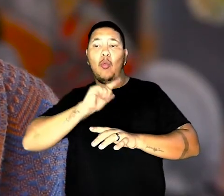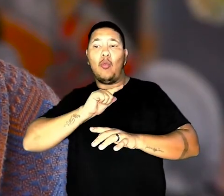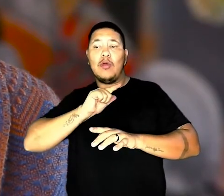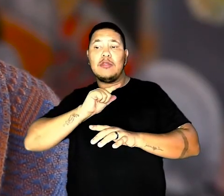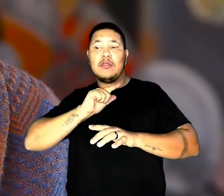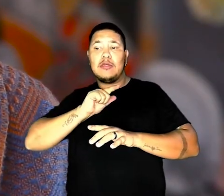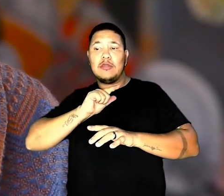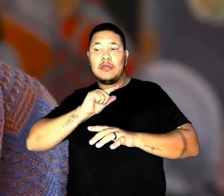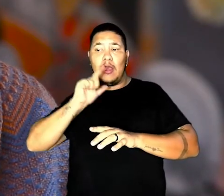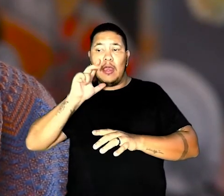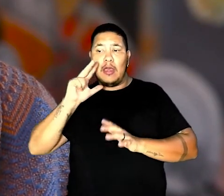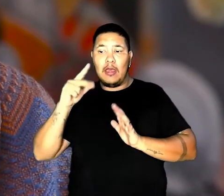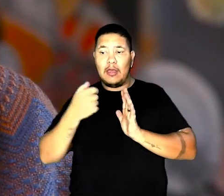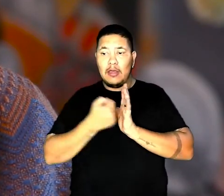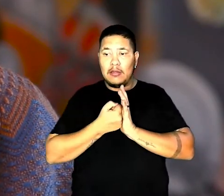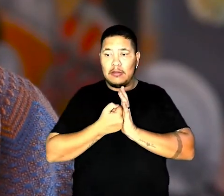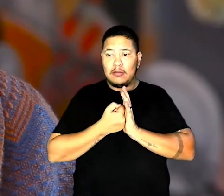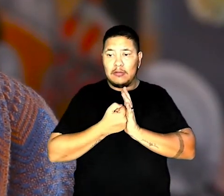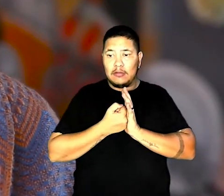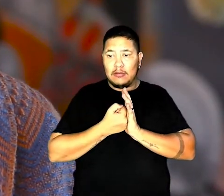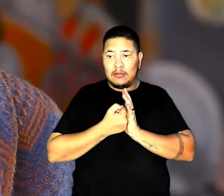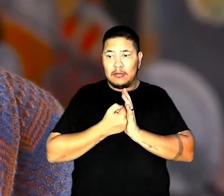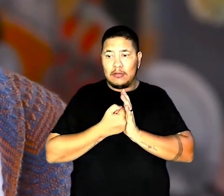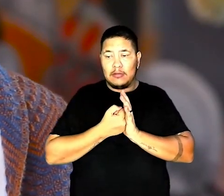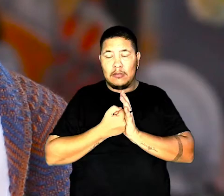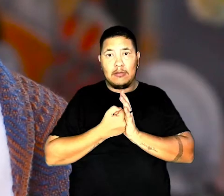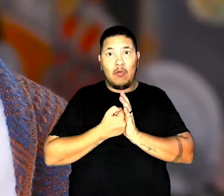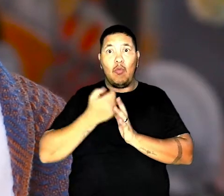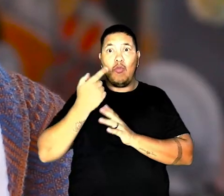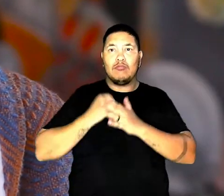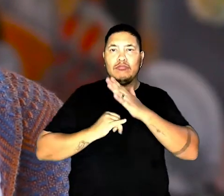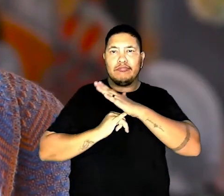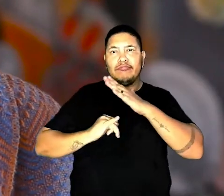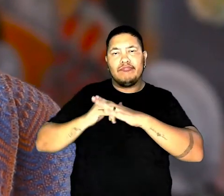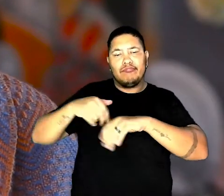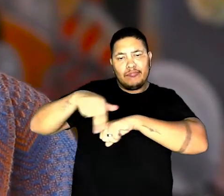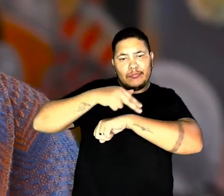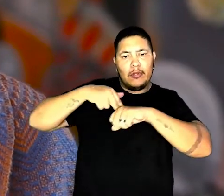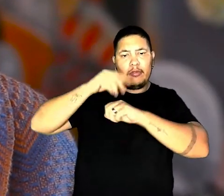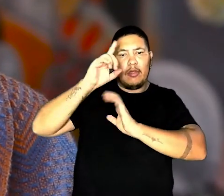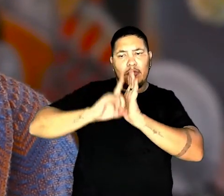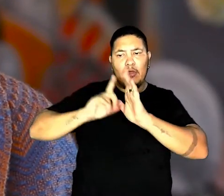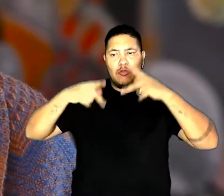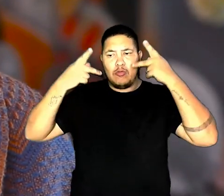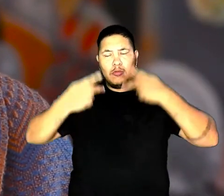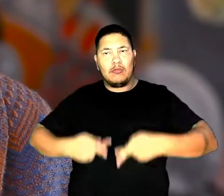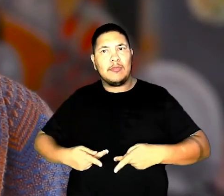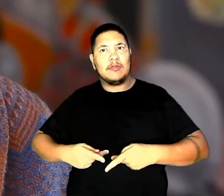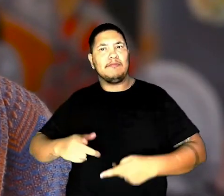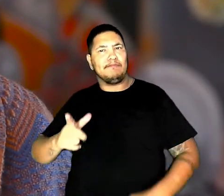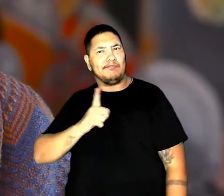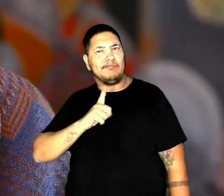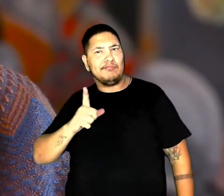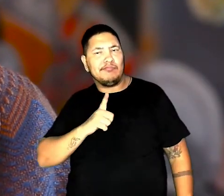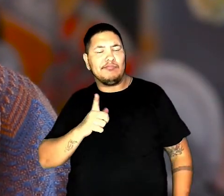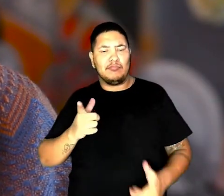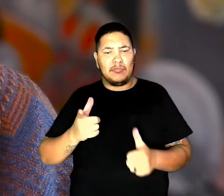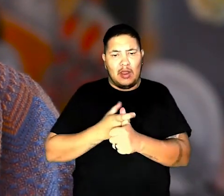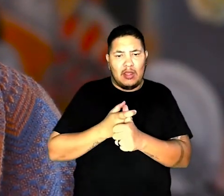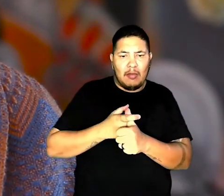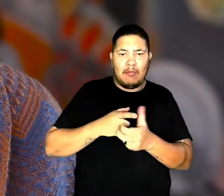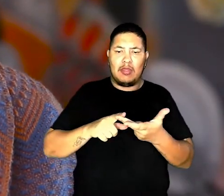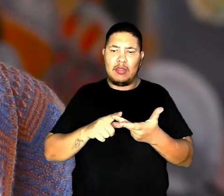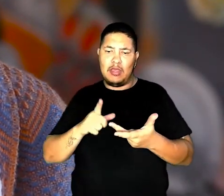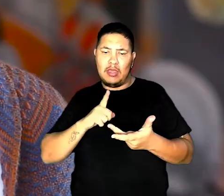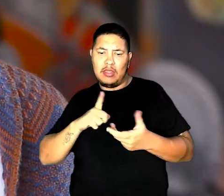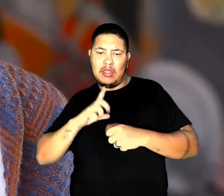a conseguir o reconhecimento como instituição nacional de direitos humanos, uma instituição que tem